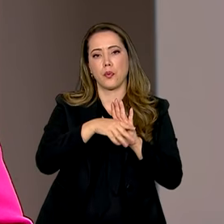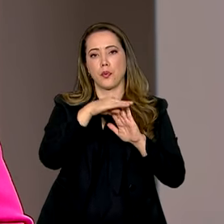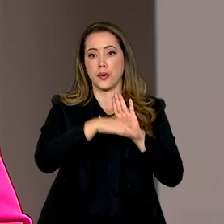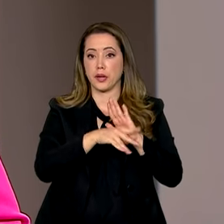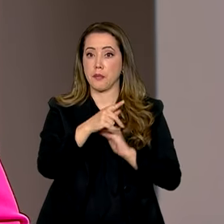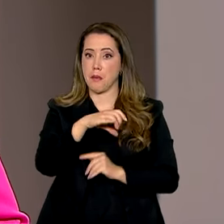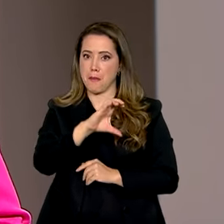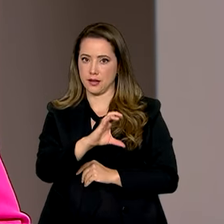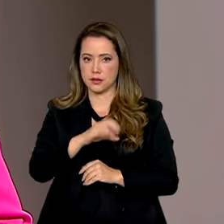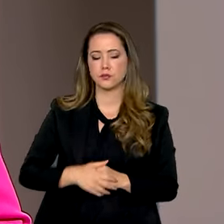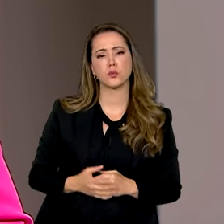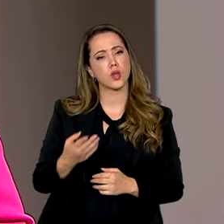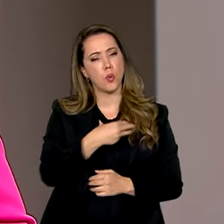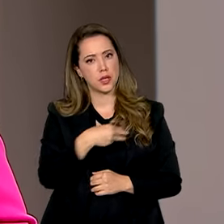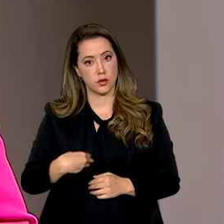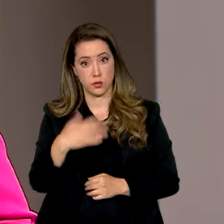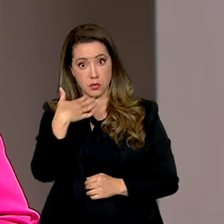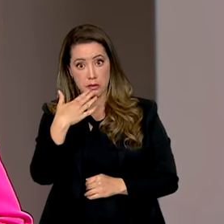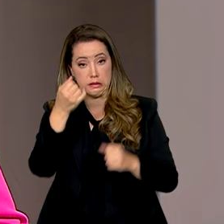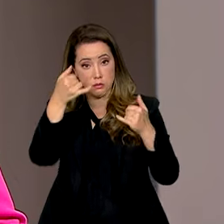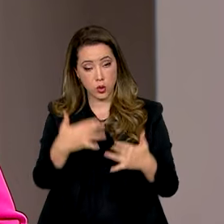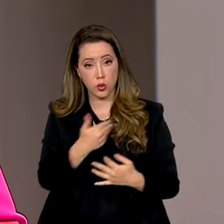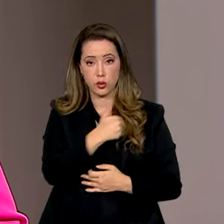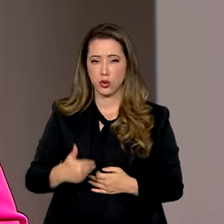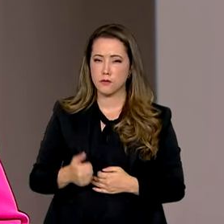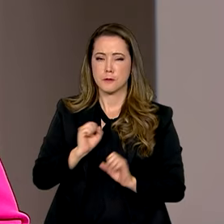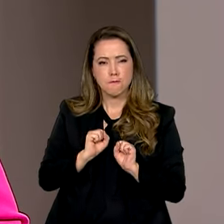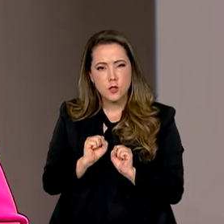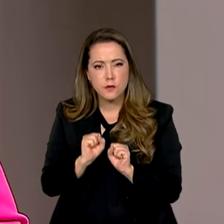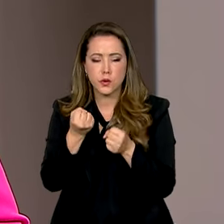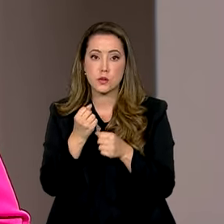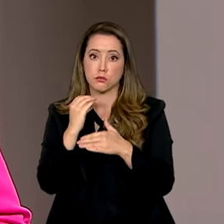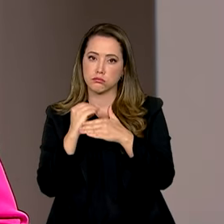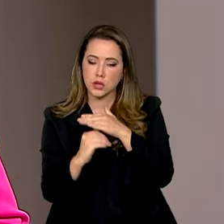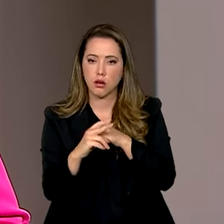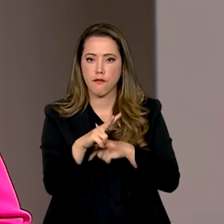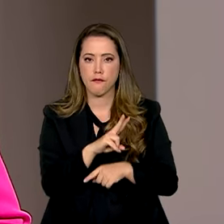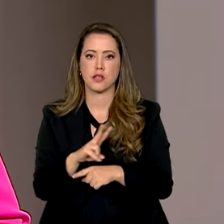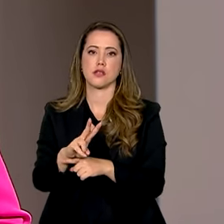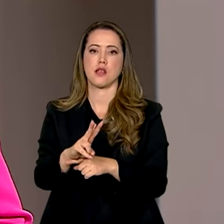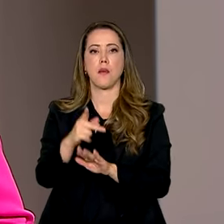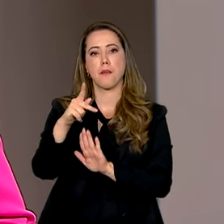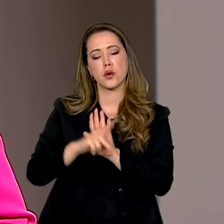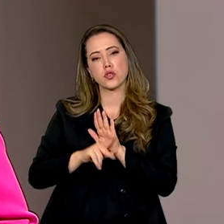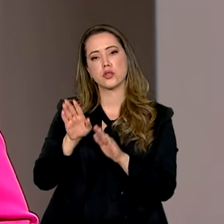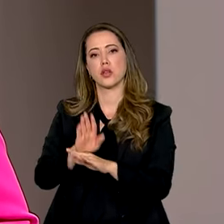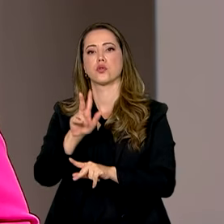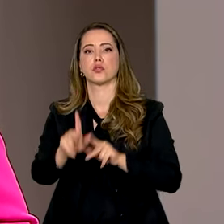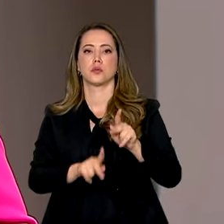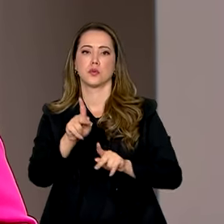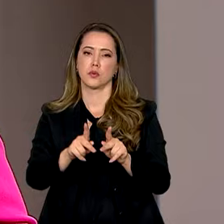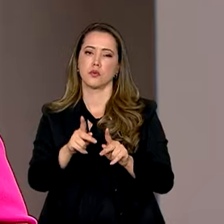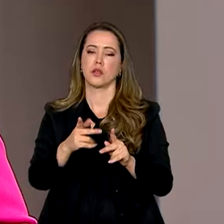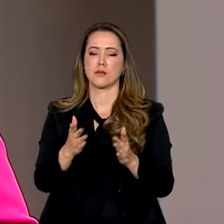Crescimento, o PAC. O ministro afirmou que o governo está empenhado em financiar projetos que beneficiem as populações